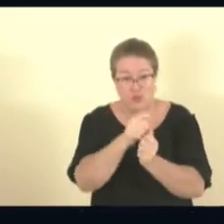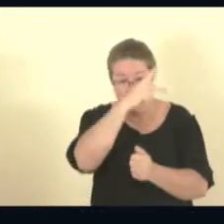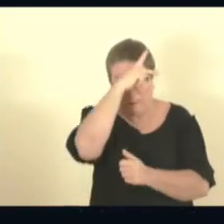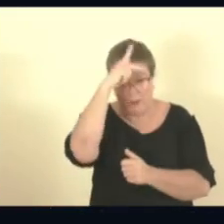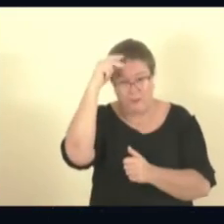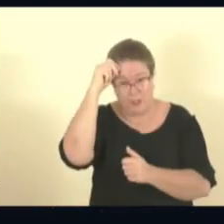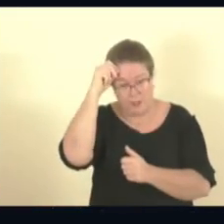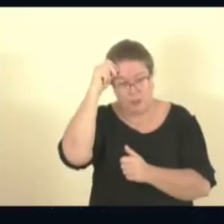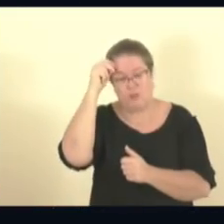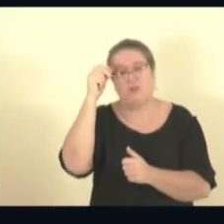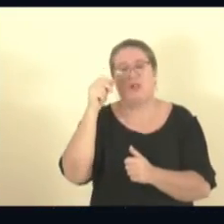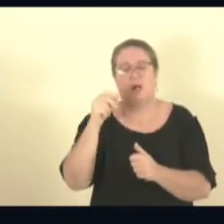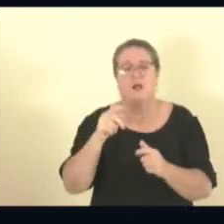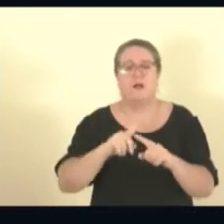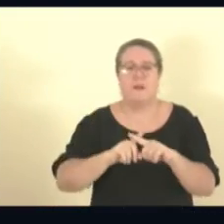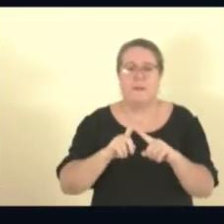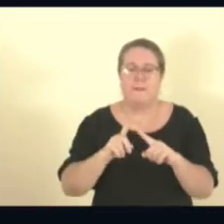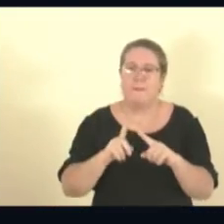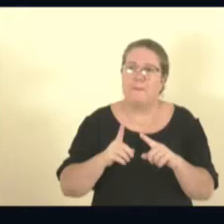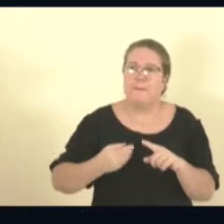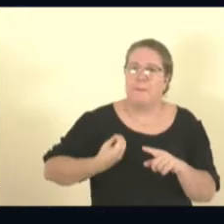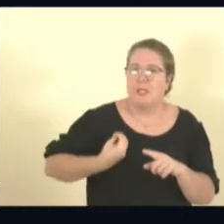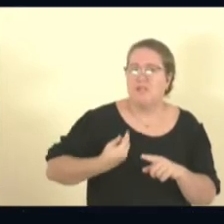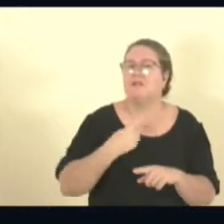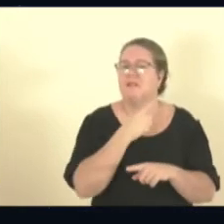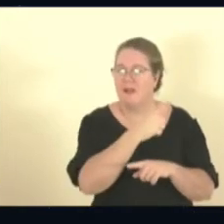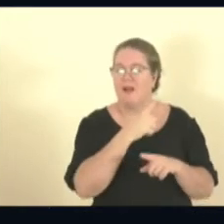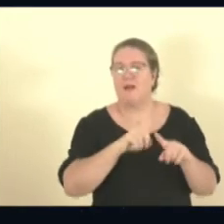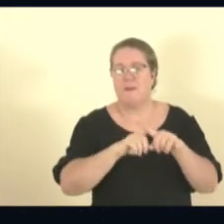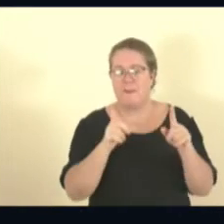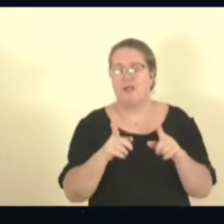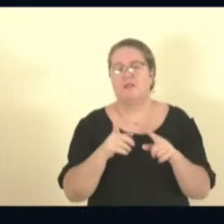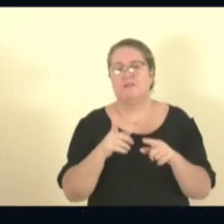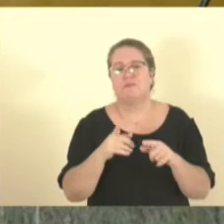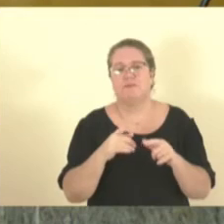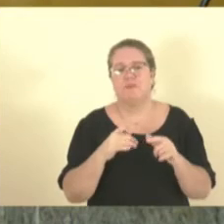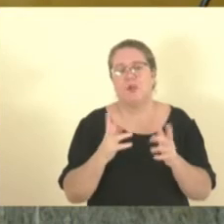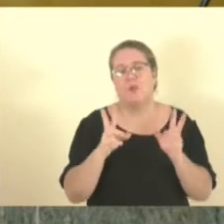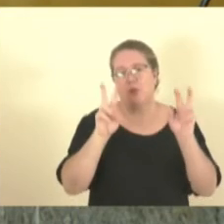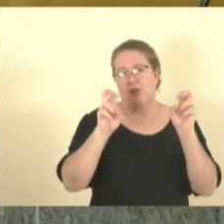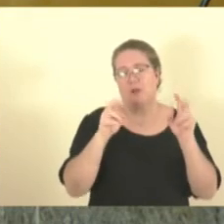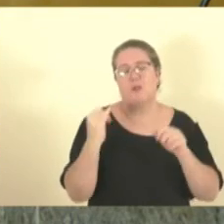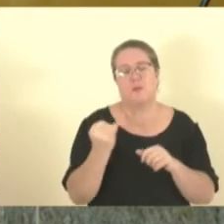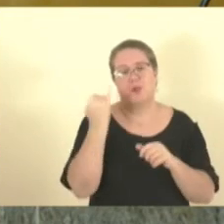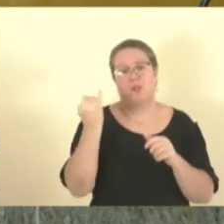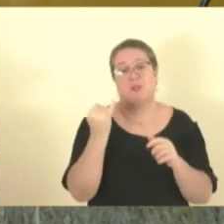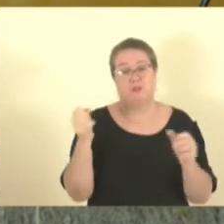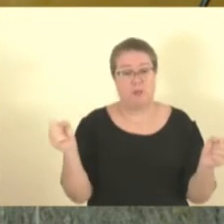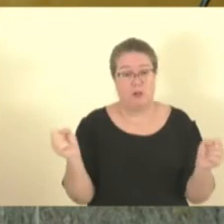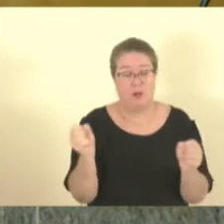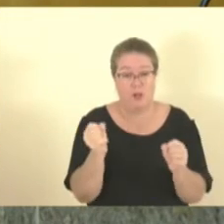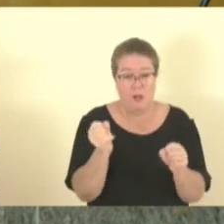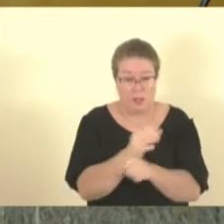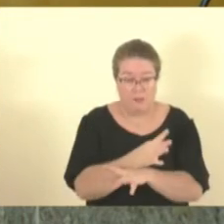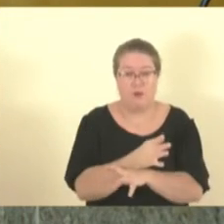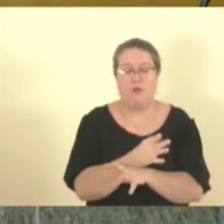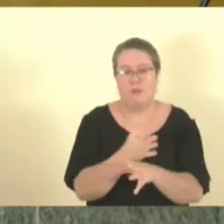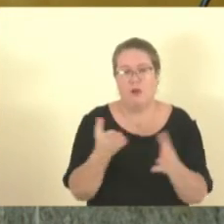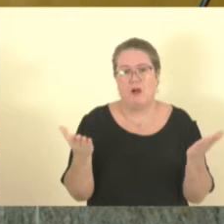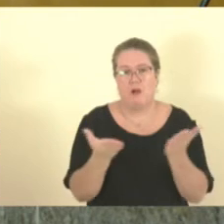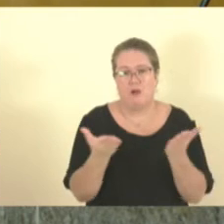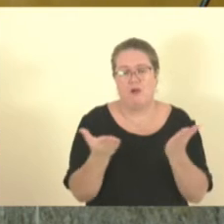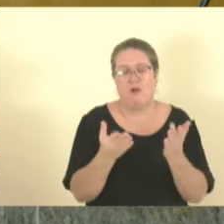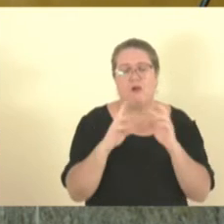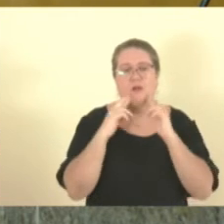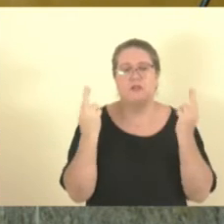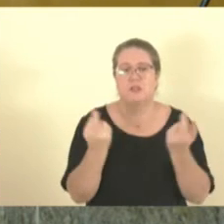Polícia Militar. Ok, deputado? Nada mais a vida atratar. encerrar a presente sessão. Antes, porém, comunico que a pauta da próxima sessão ordinária será